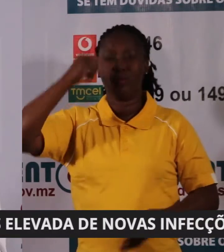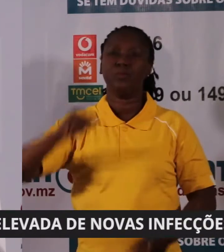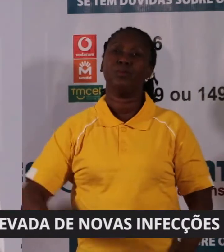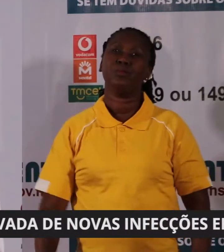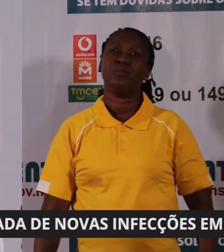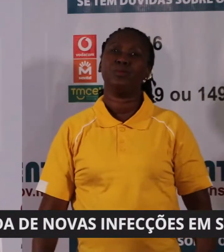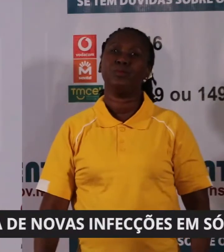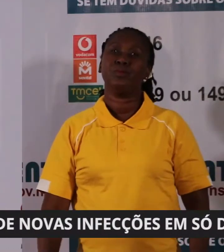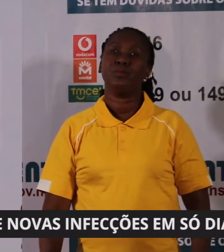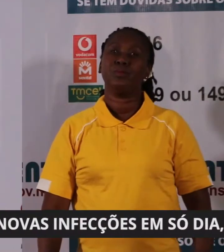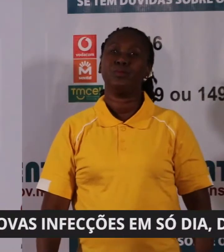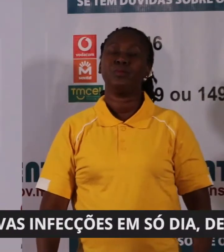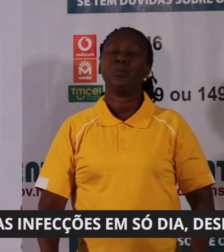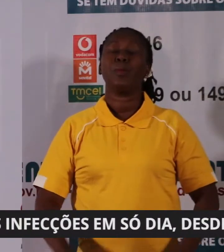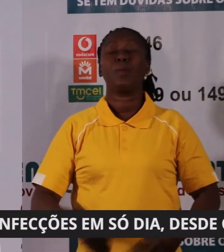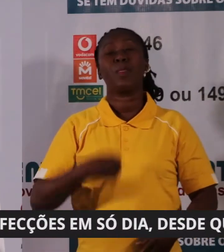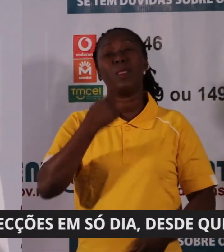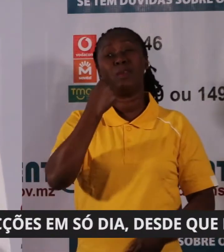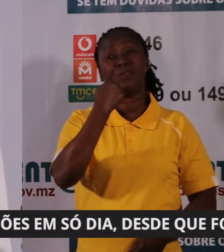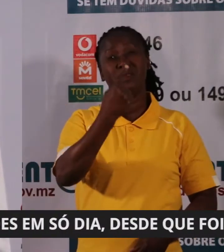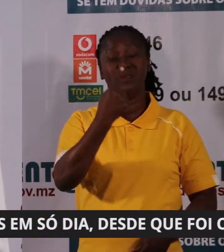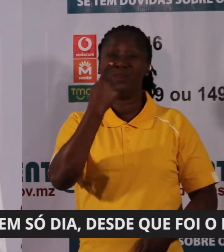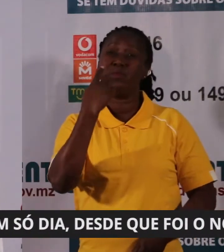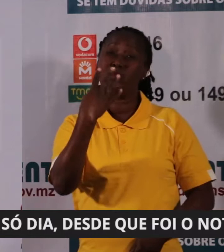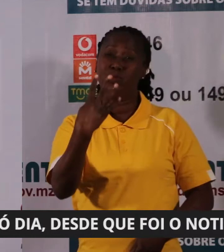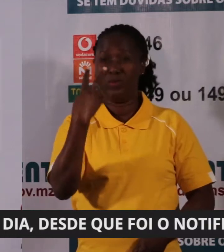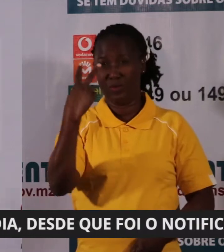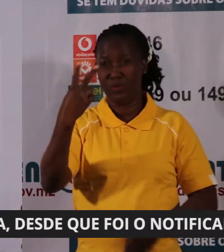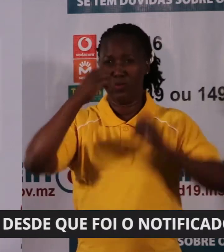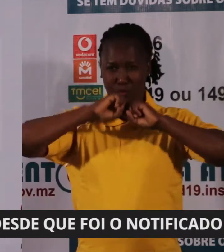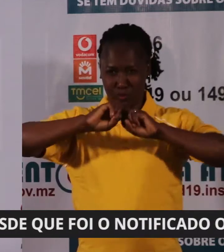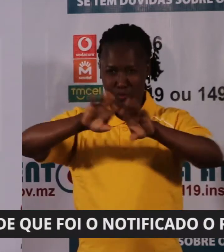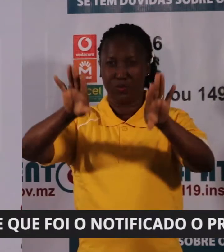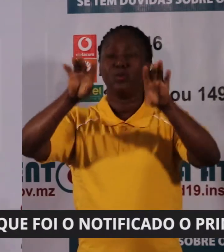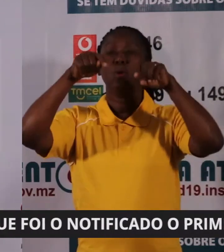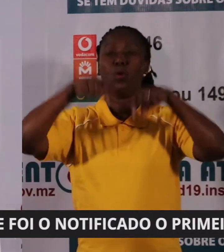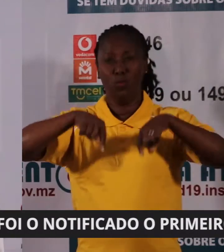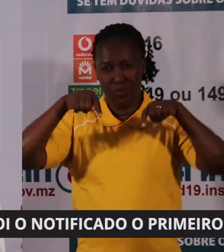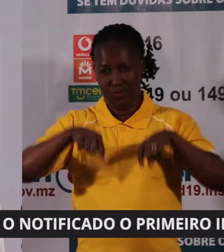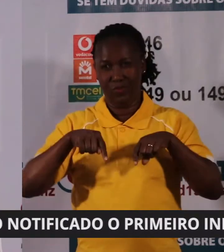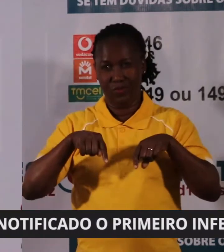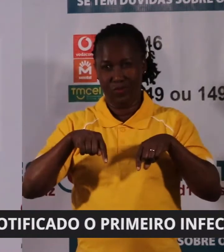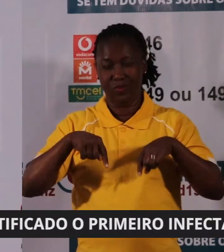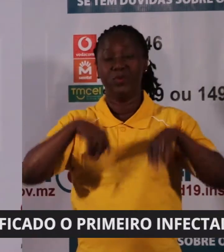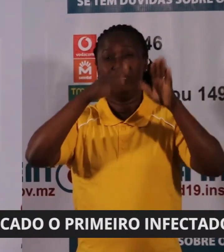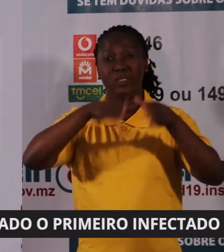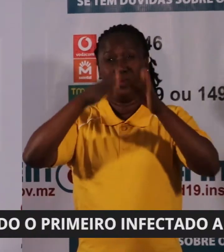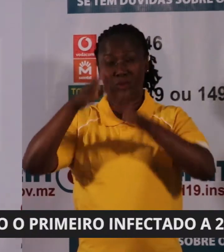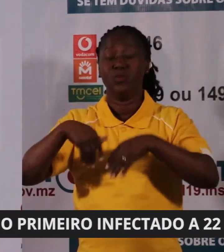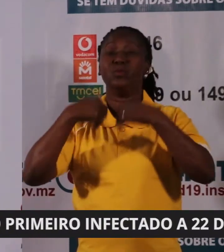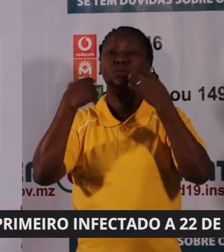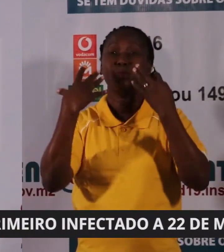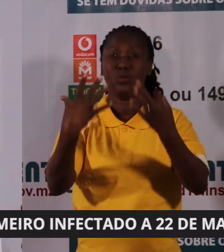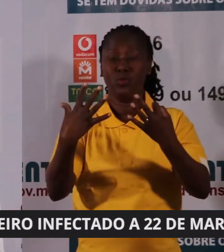Dos cento e quarenta e dois casos que reportamos hoje, oitenta e nove,